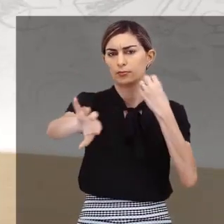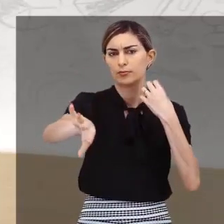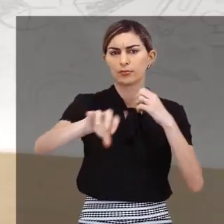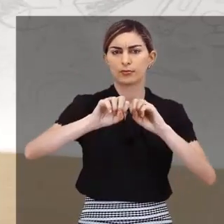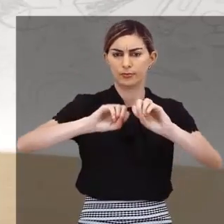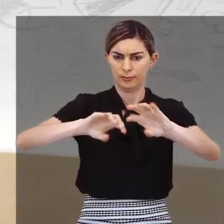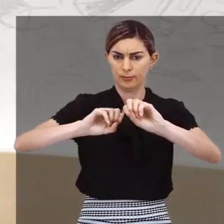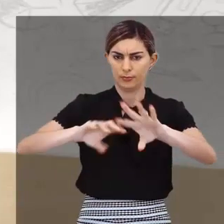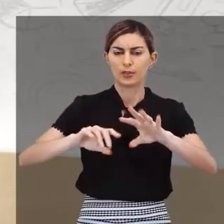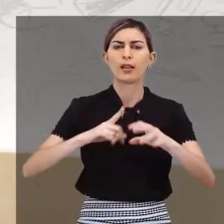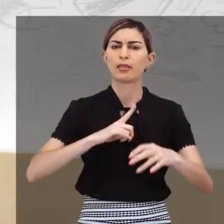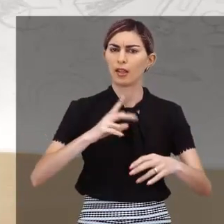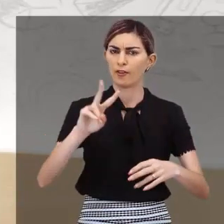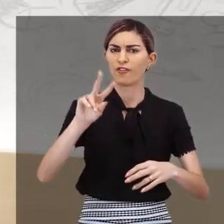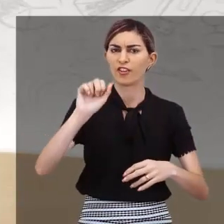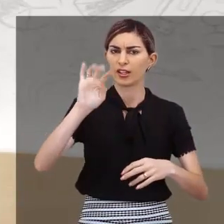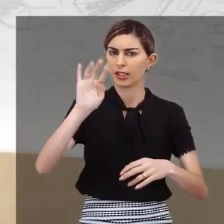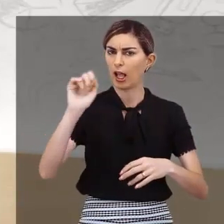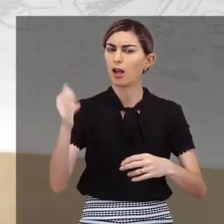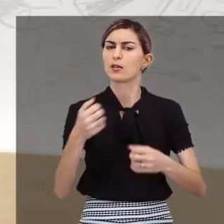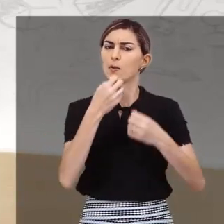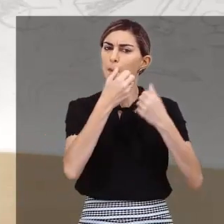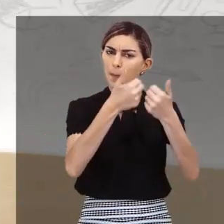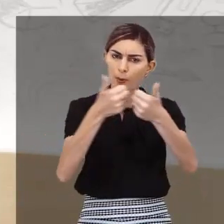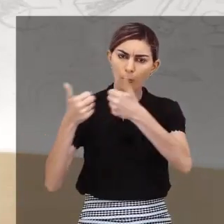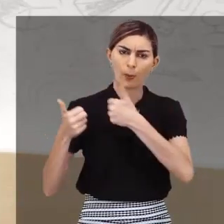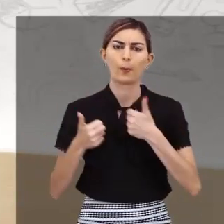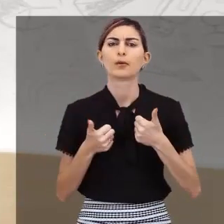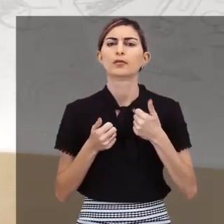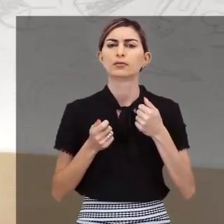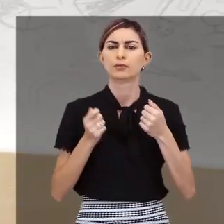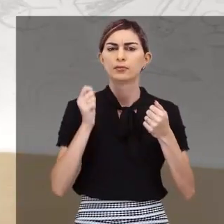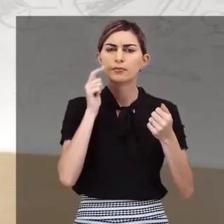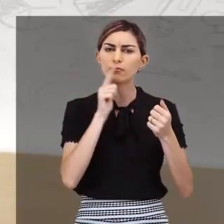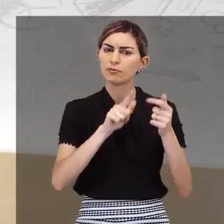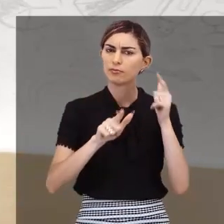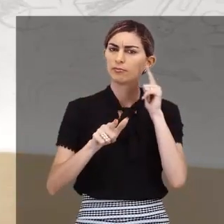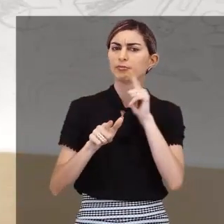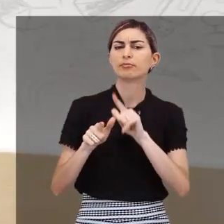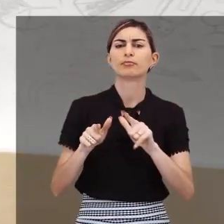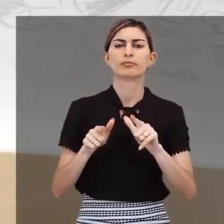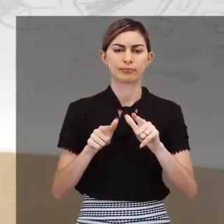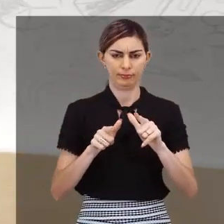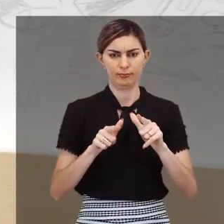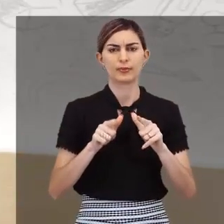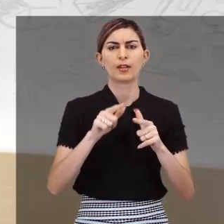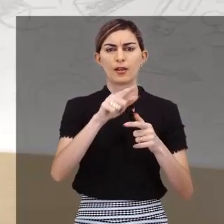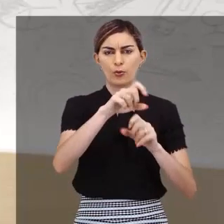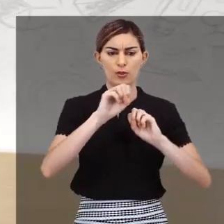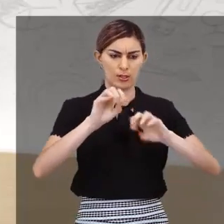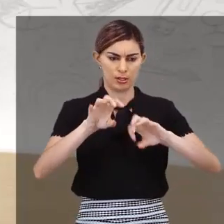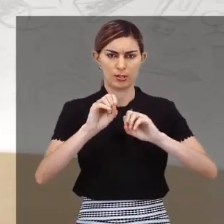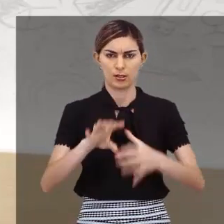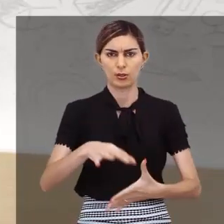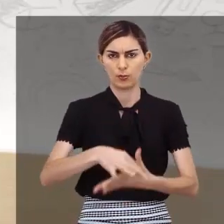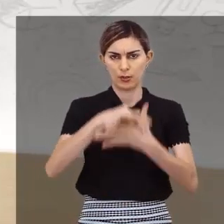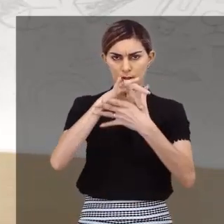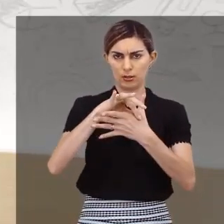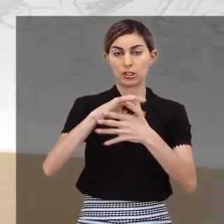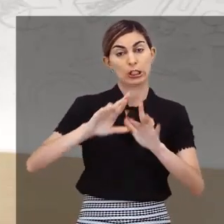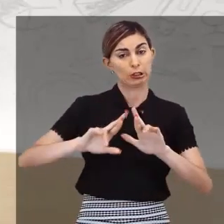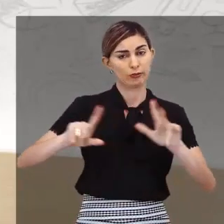suas vantagens e benefícios para serem consideradas em relação ao ensino presencial.